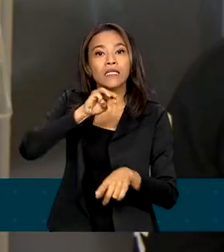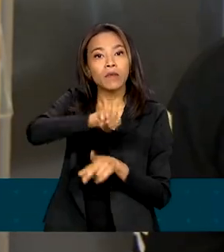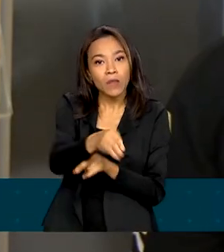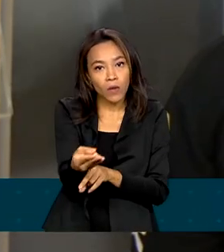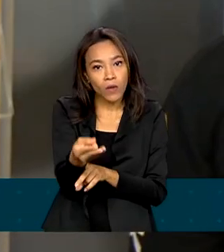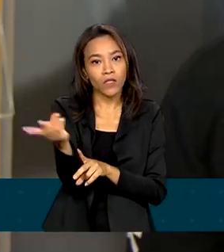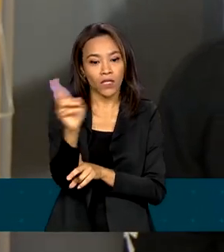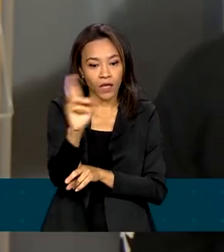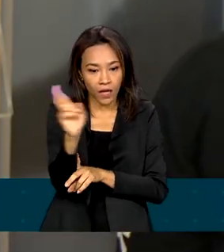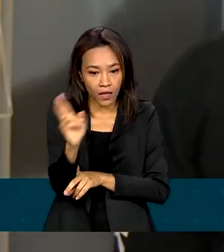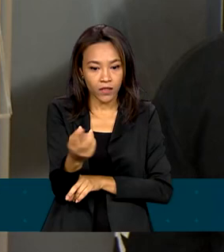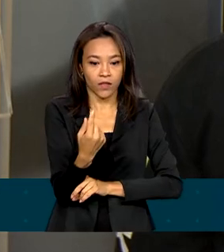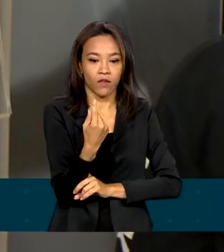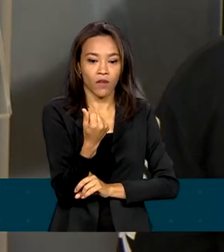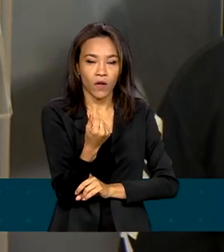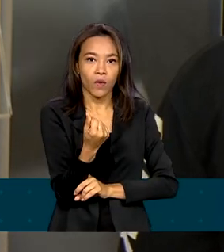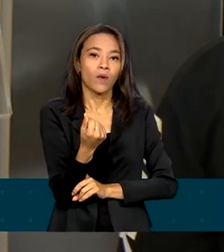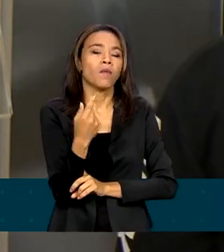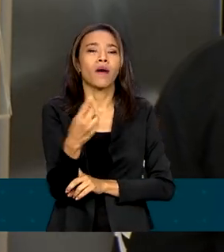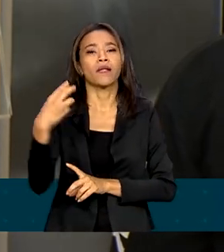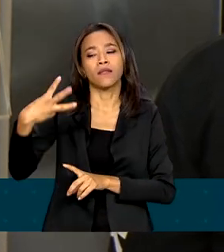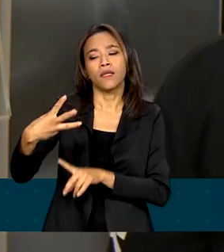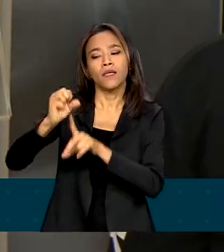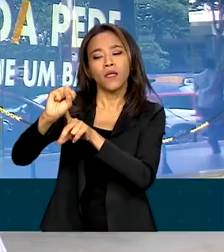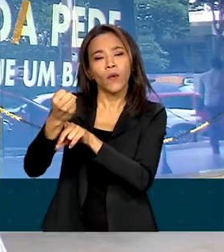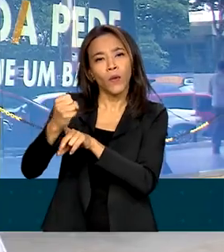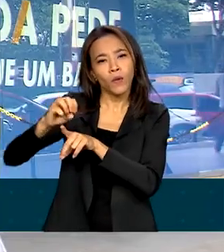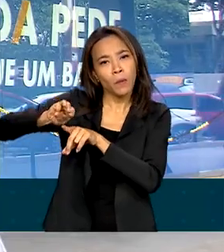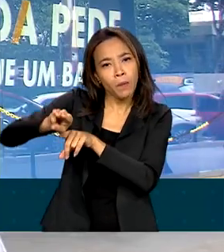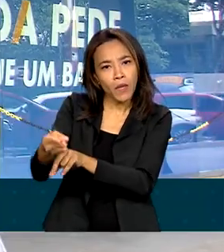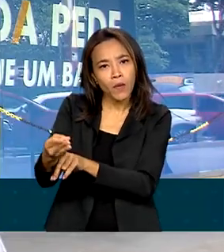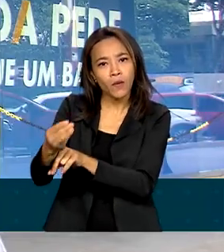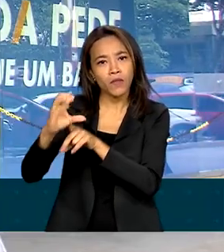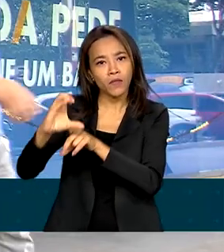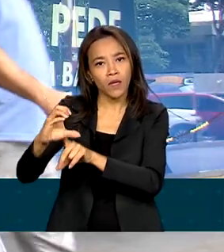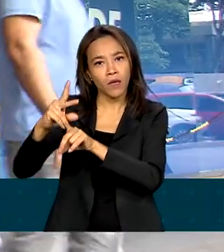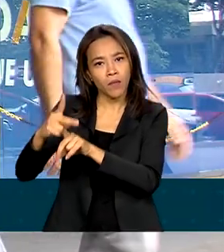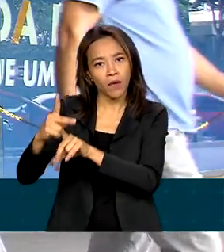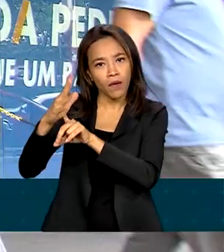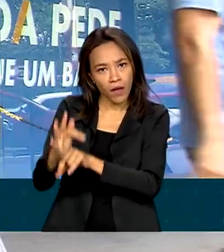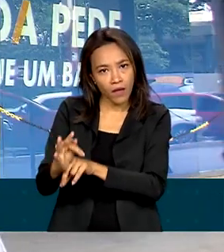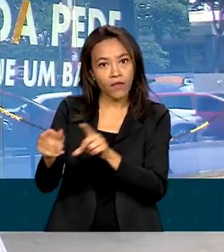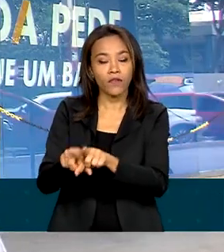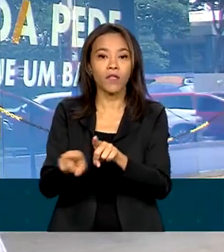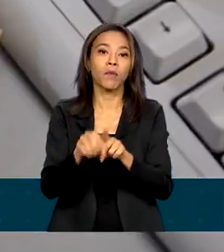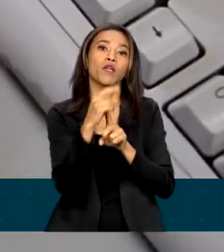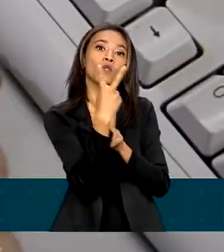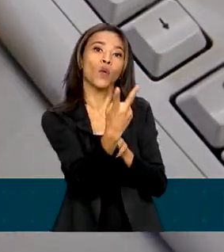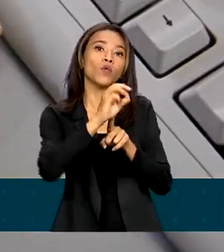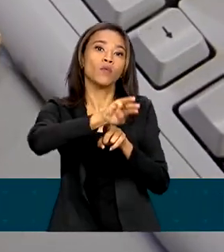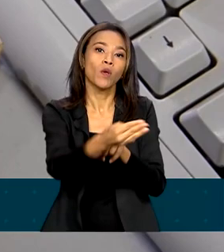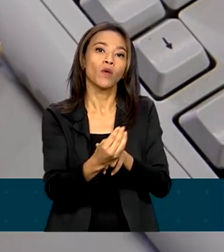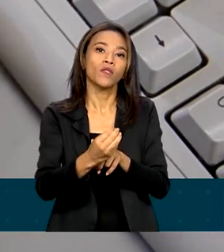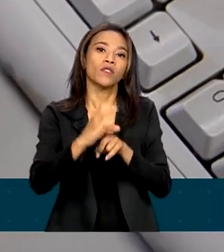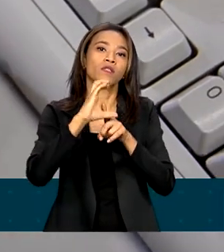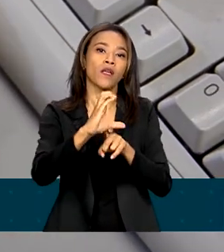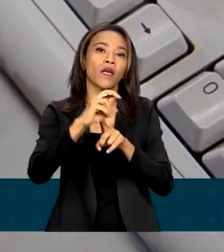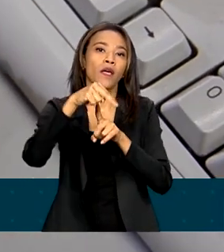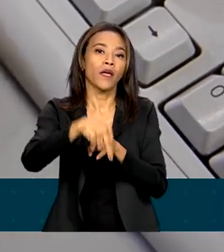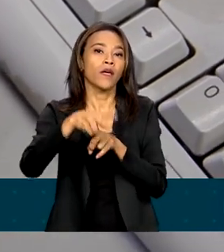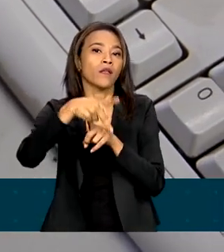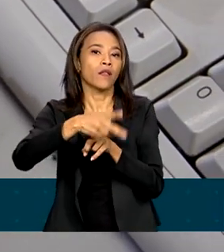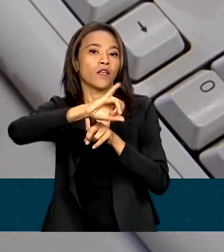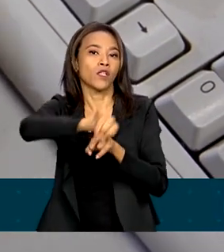disponíveis para 38 milhões de CPFs e 2 milhões de CNPJs. Esse dinheiro vai ser